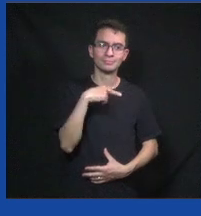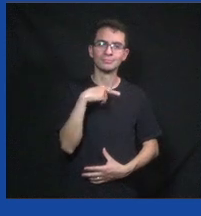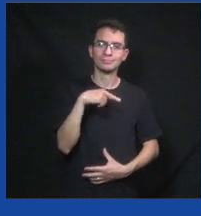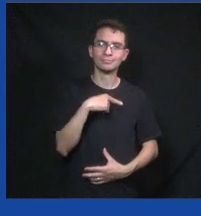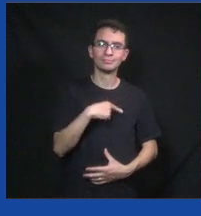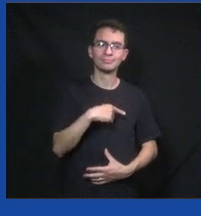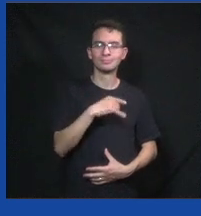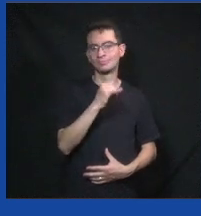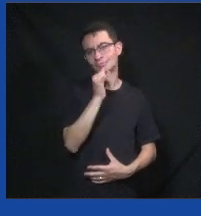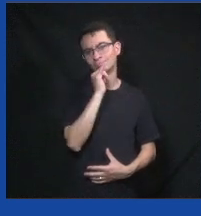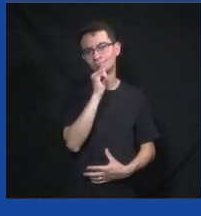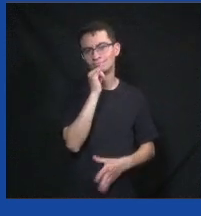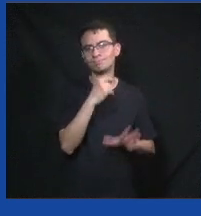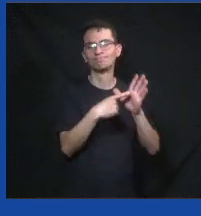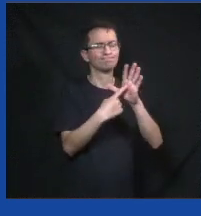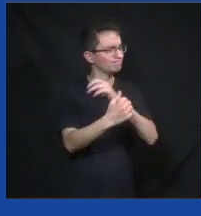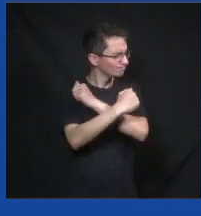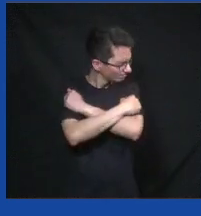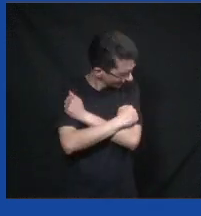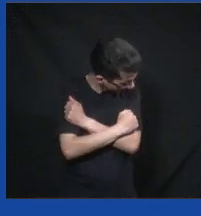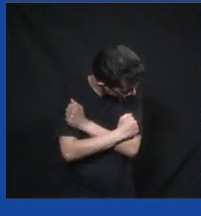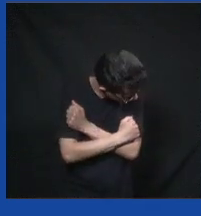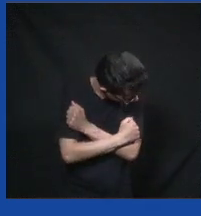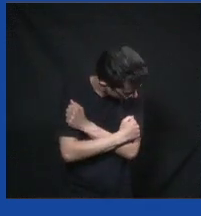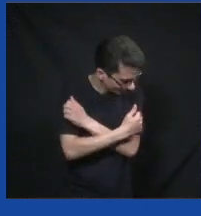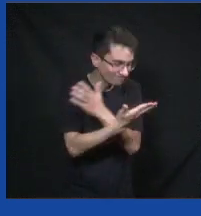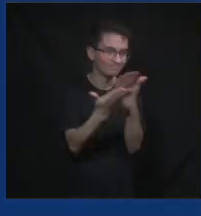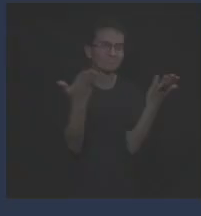Um grande abraço. e aí E aí